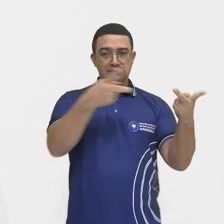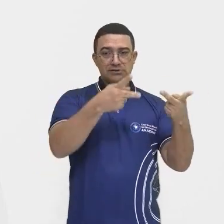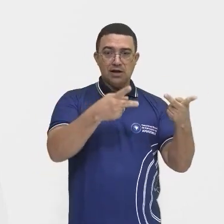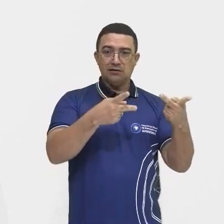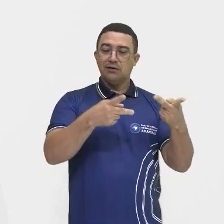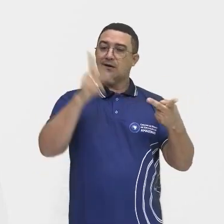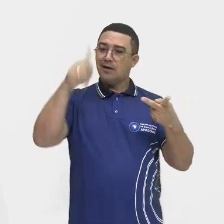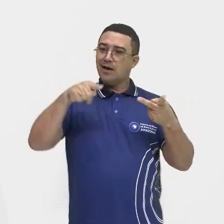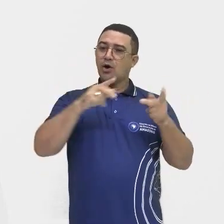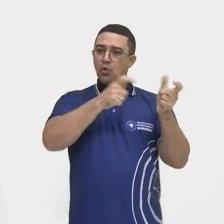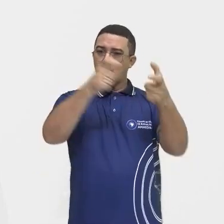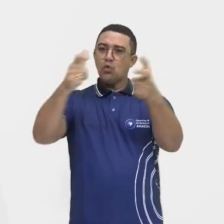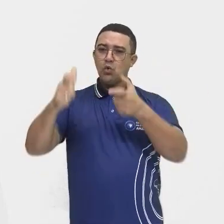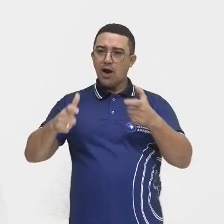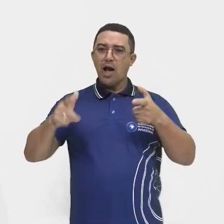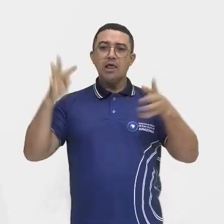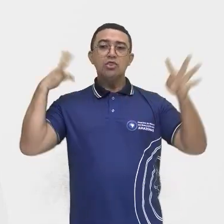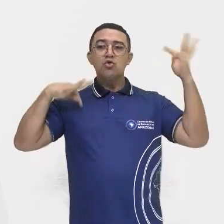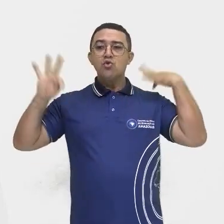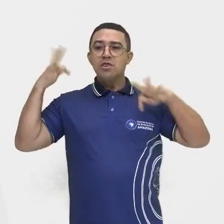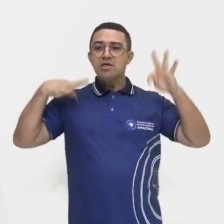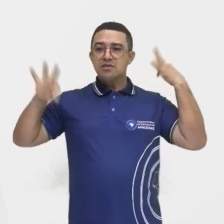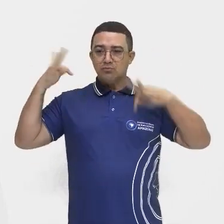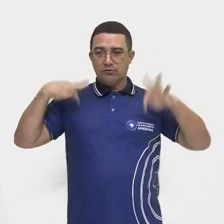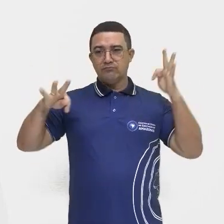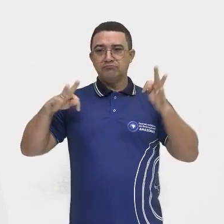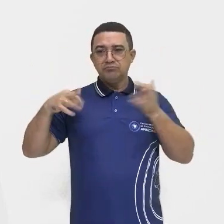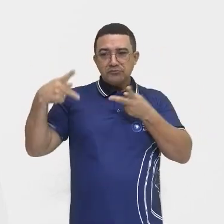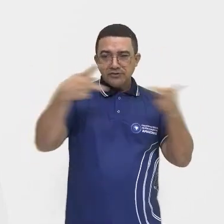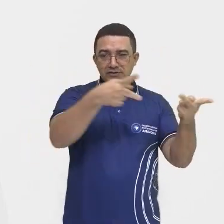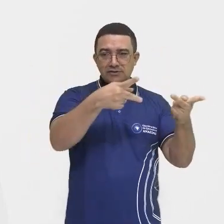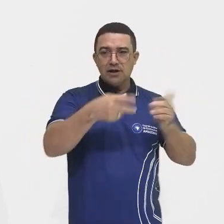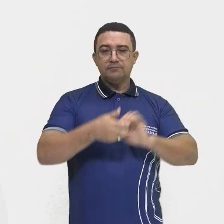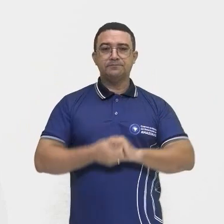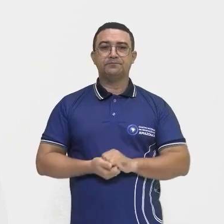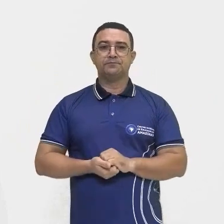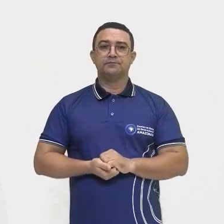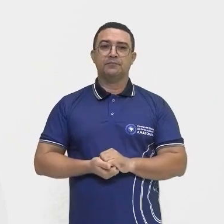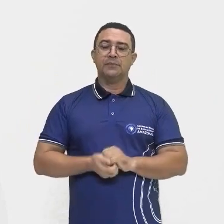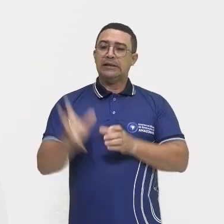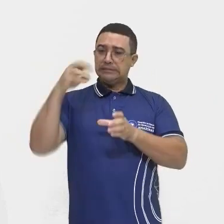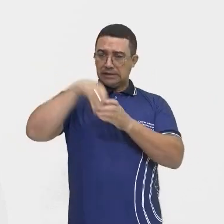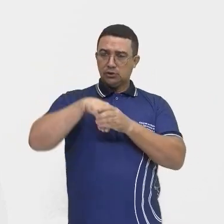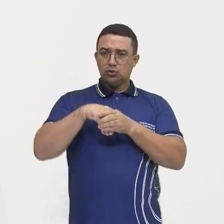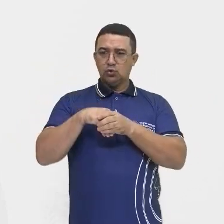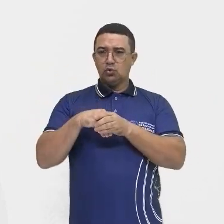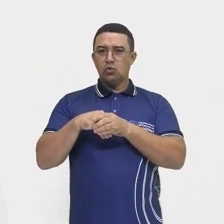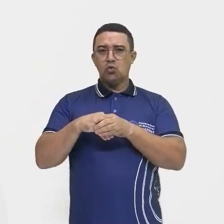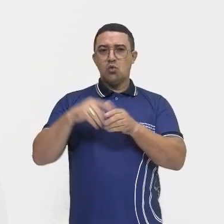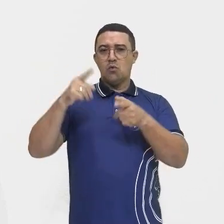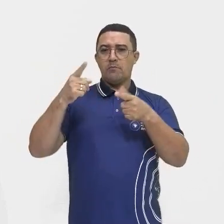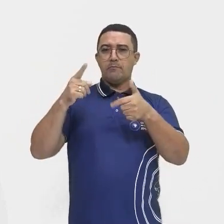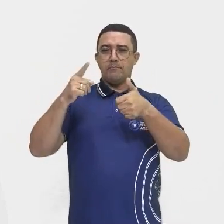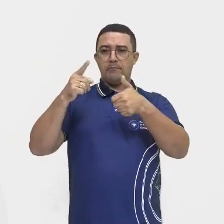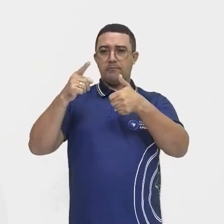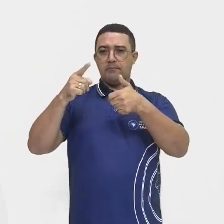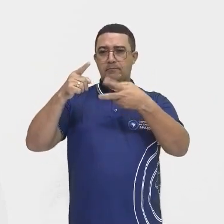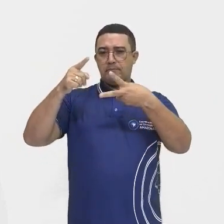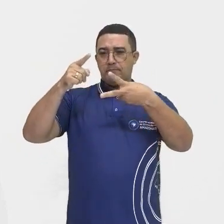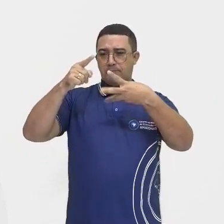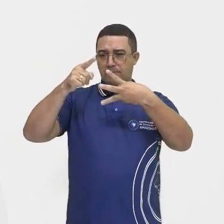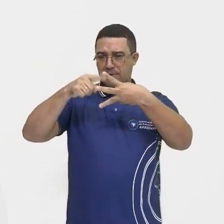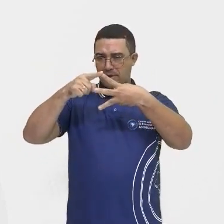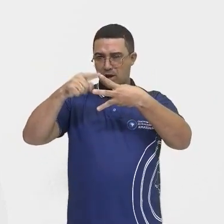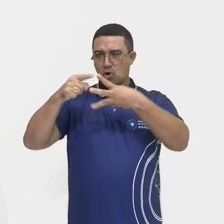considerado um ponto turístico da região. Aí dentro desse primeiro período, né? De Fortins e das aldeias missionárias, a gente tem